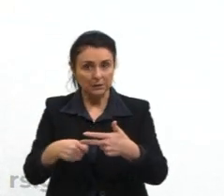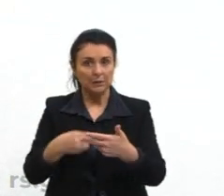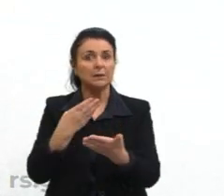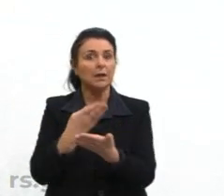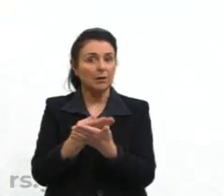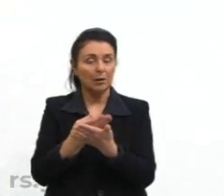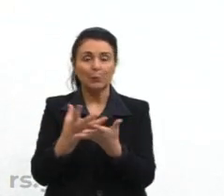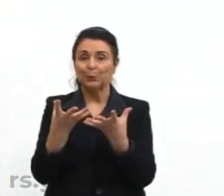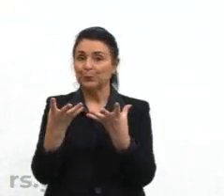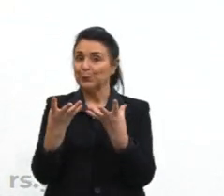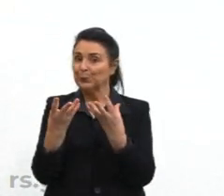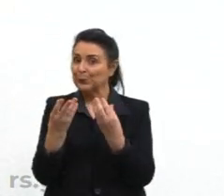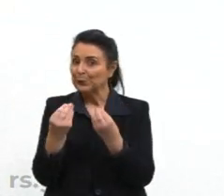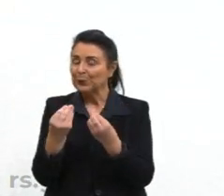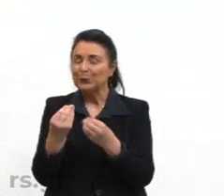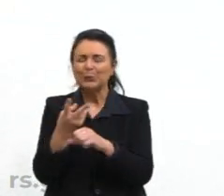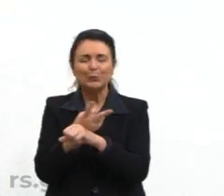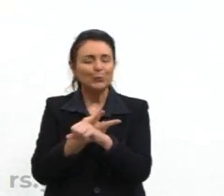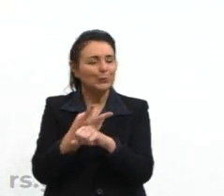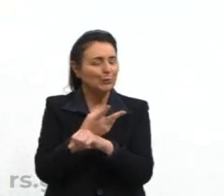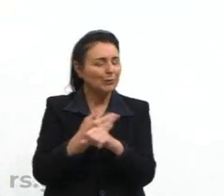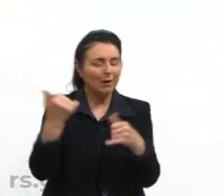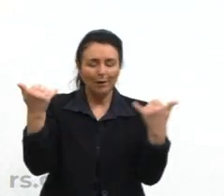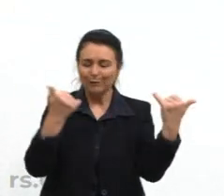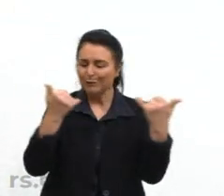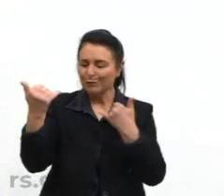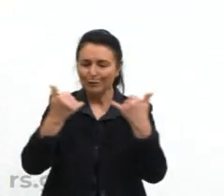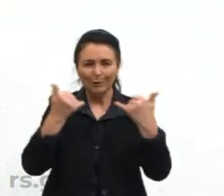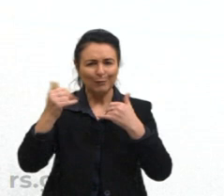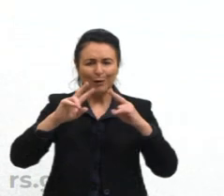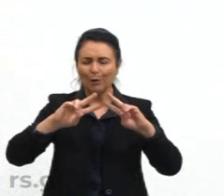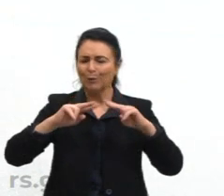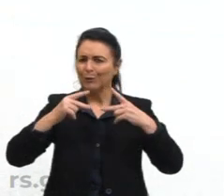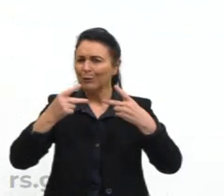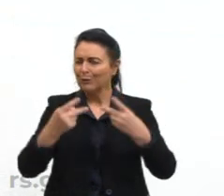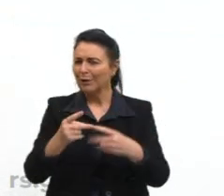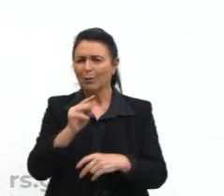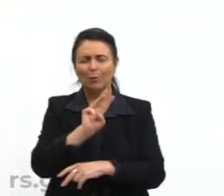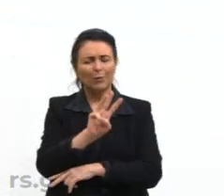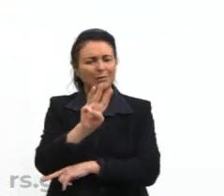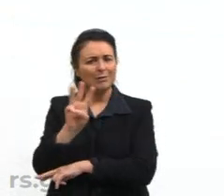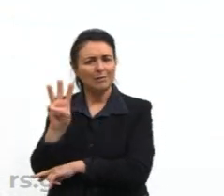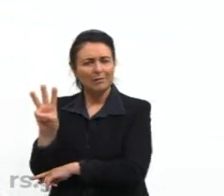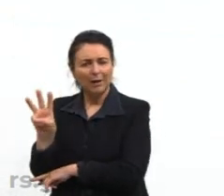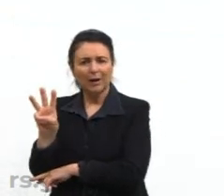estudos, buscar informações em sites, séries, livros,